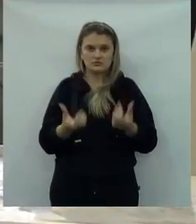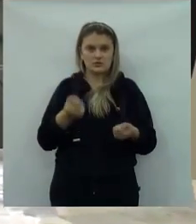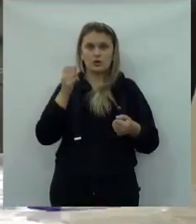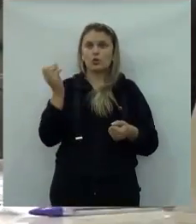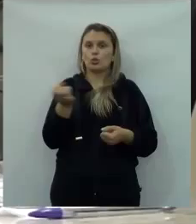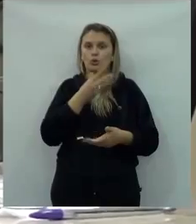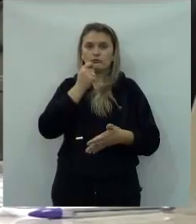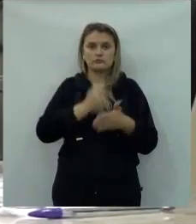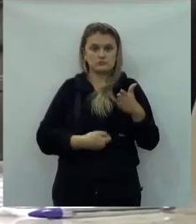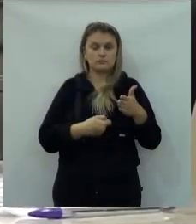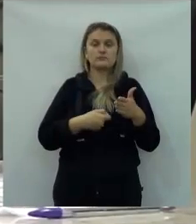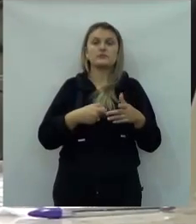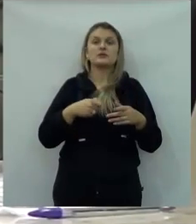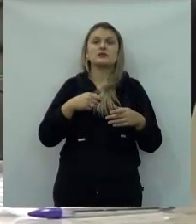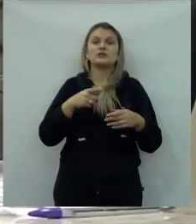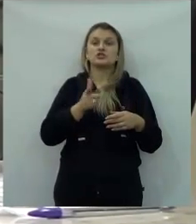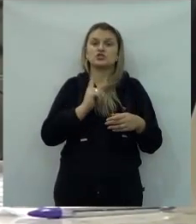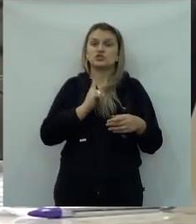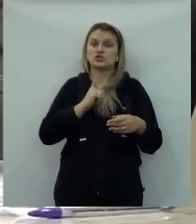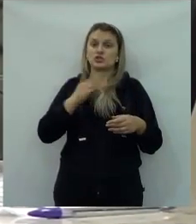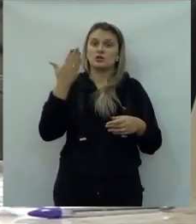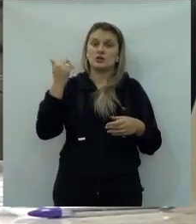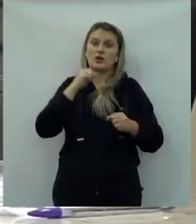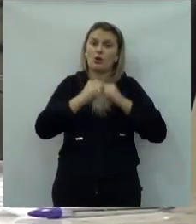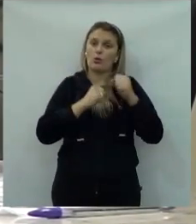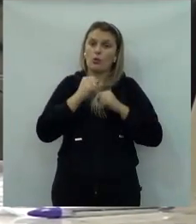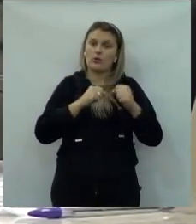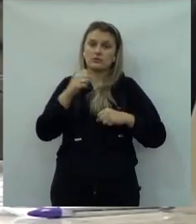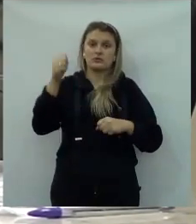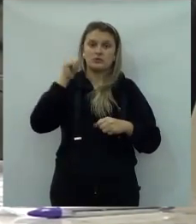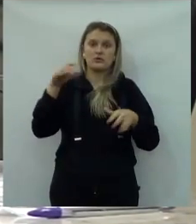lembra, que eu também sempre fui favorável à renovação.